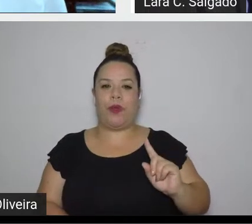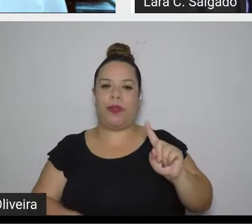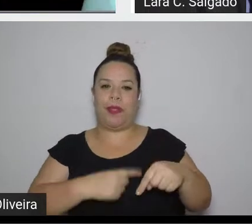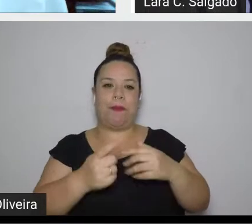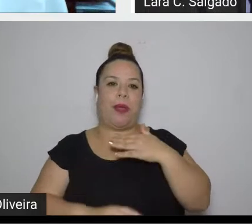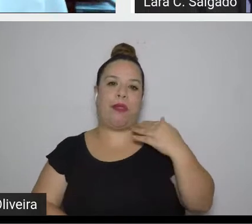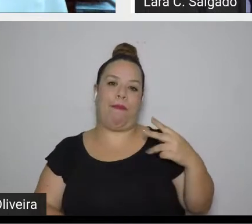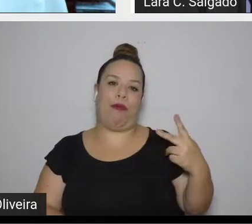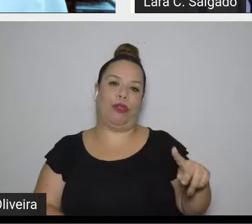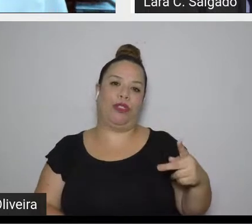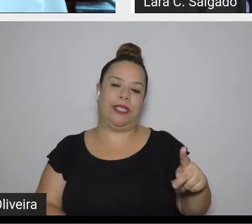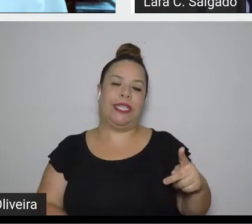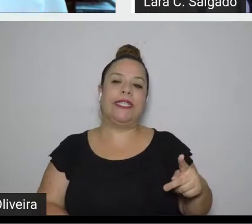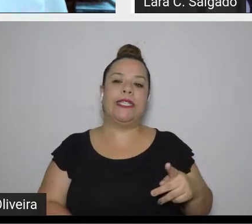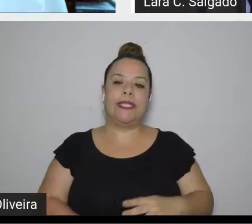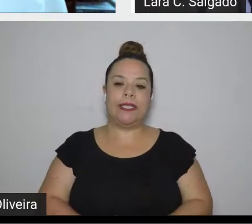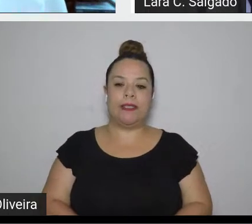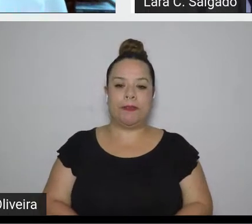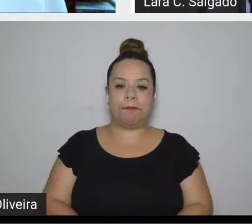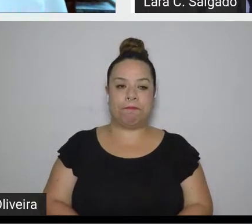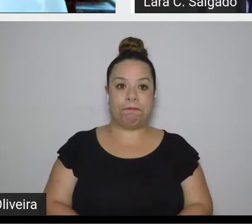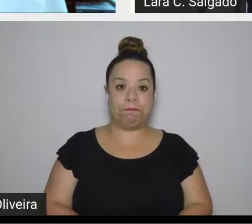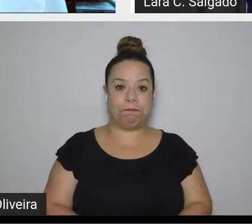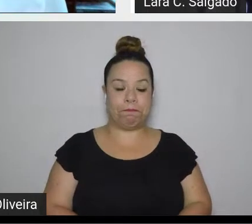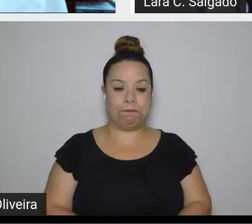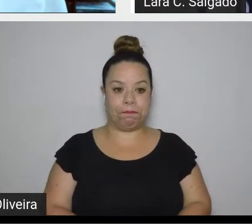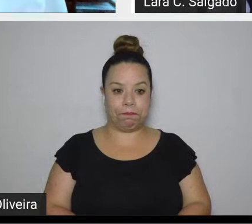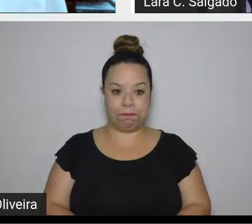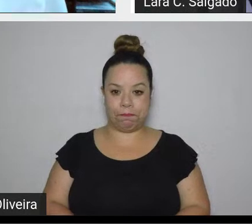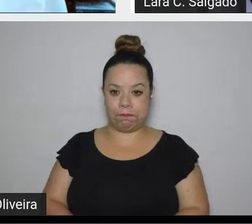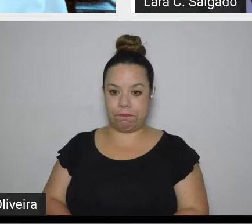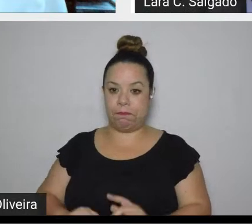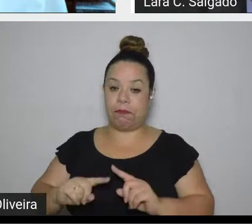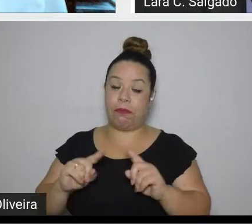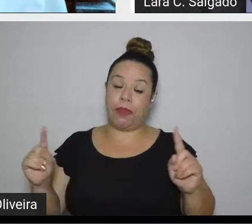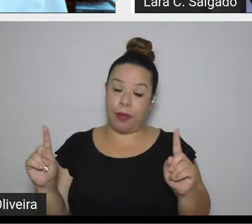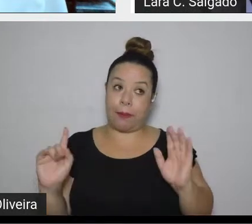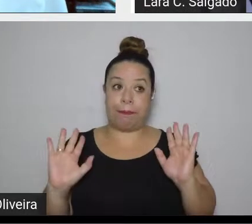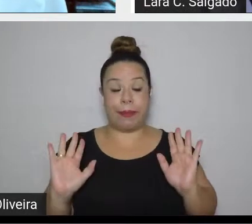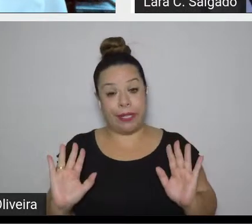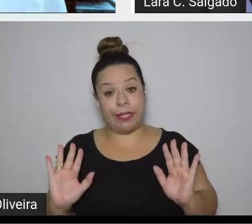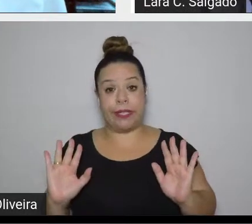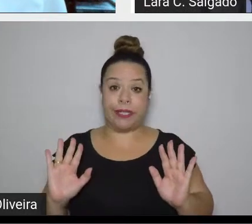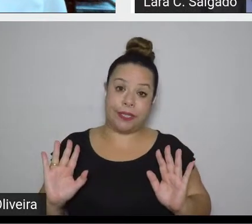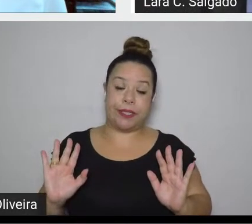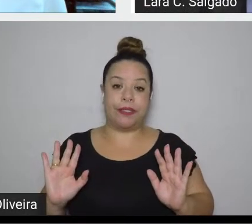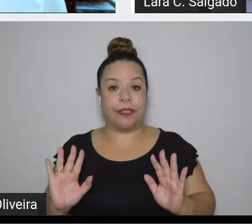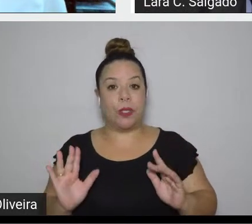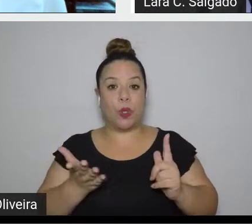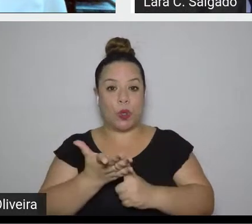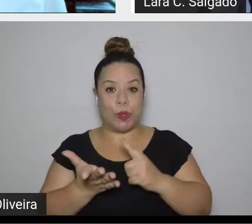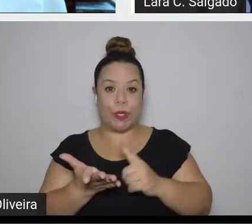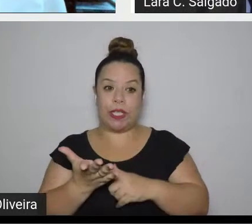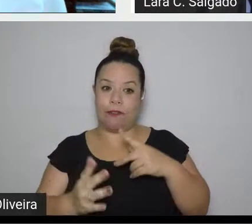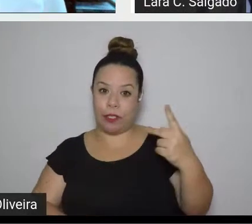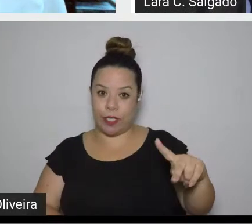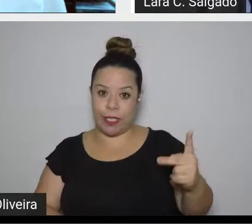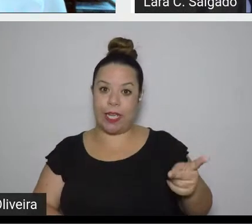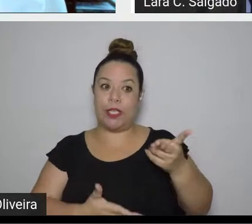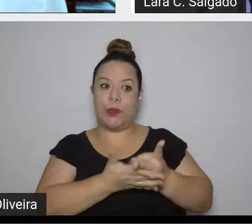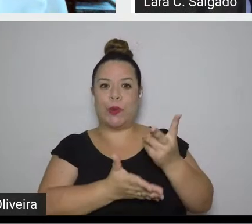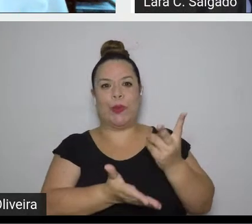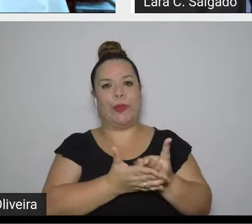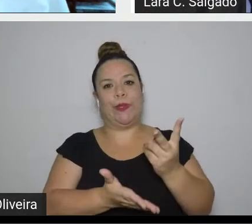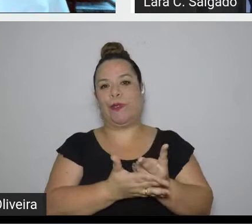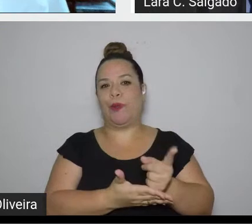mas pelo menos os livros dele estão aí